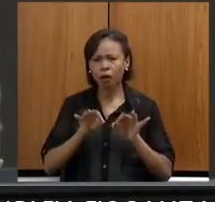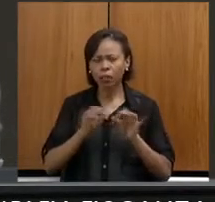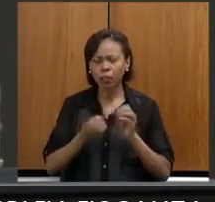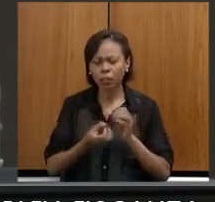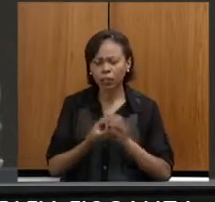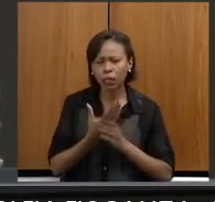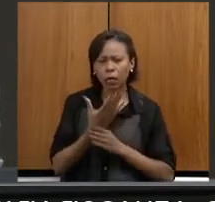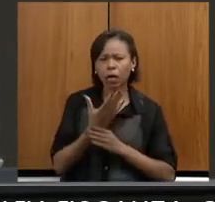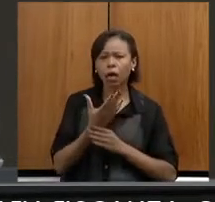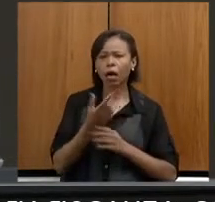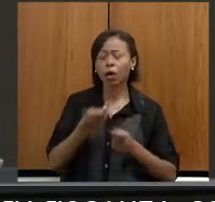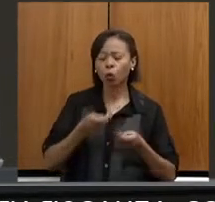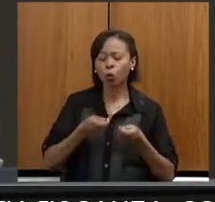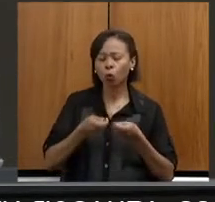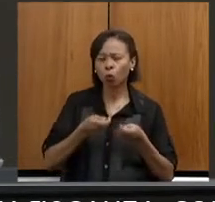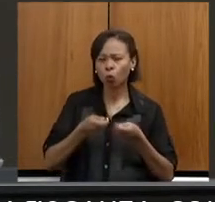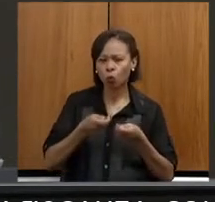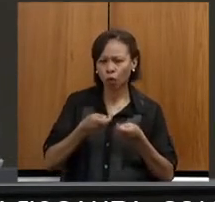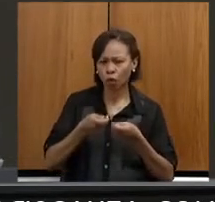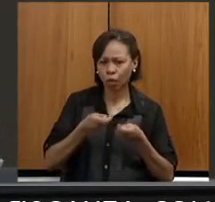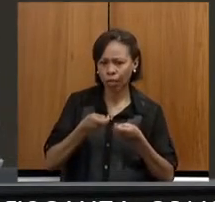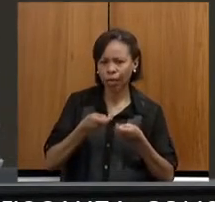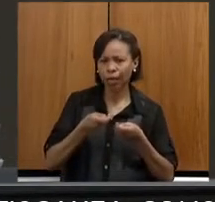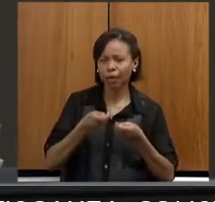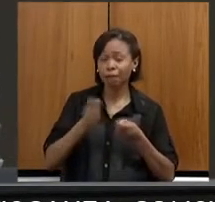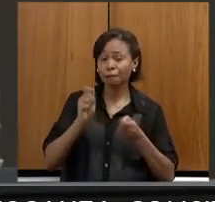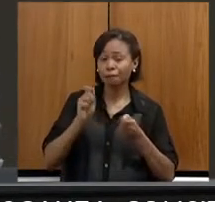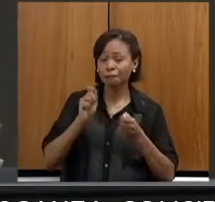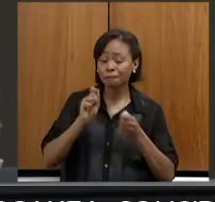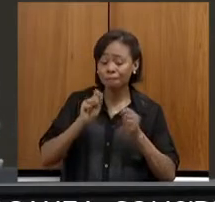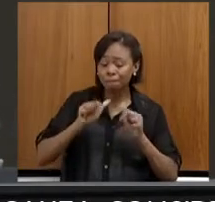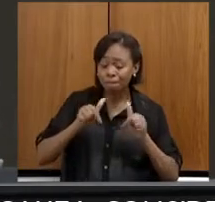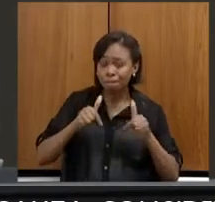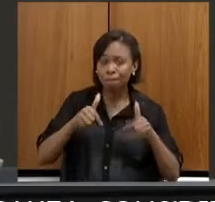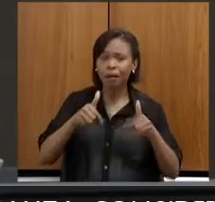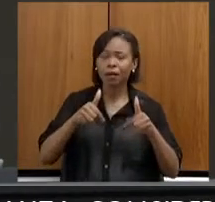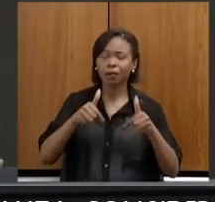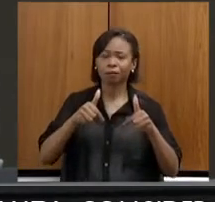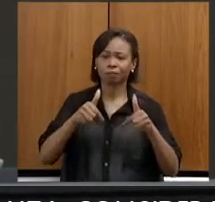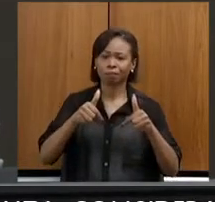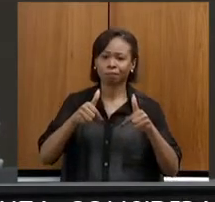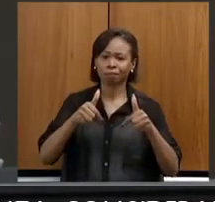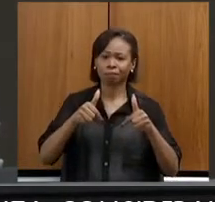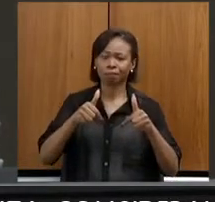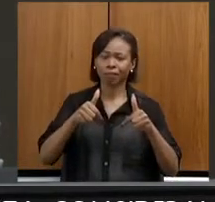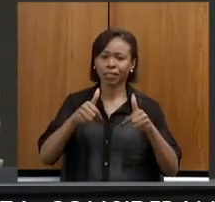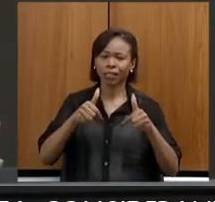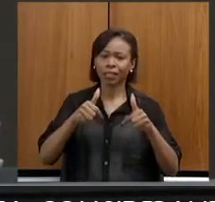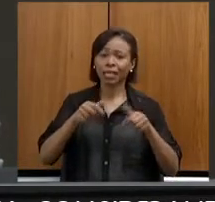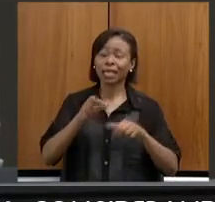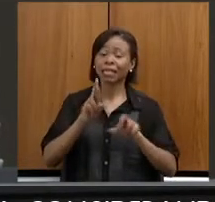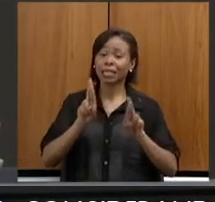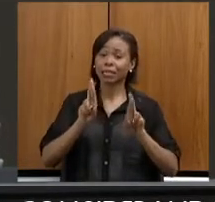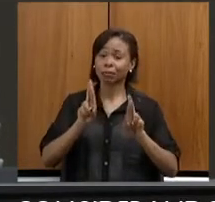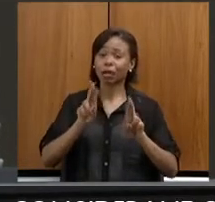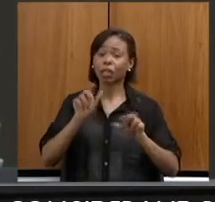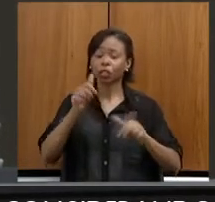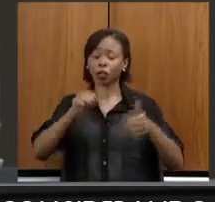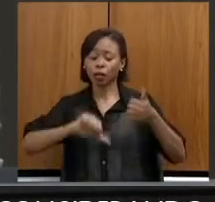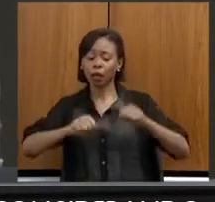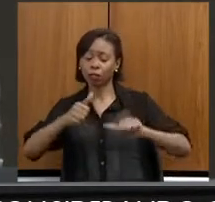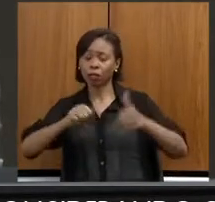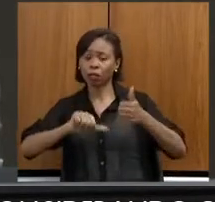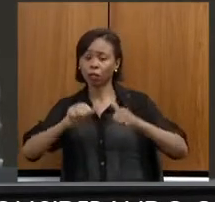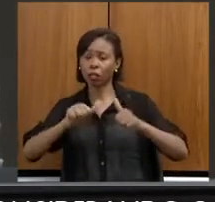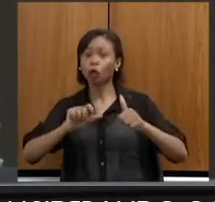dirigir, executar, controlar e avaliar as ações